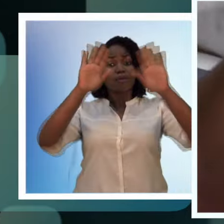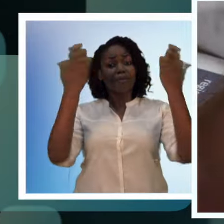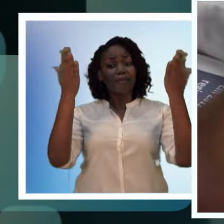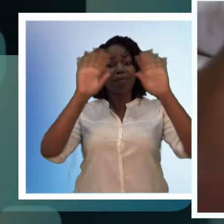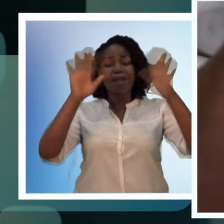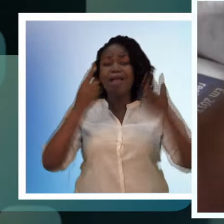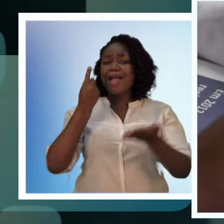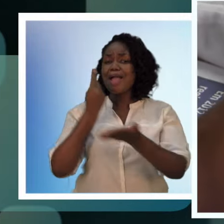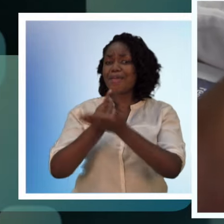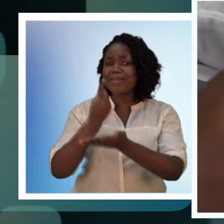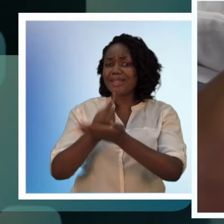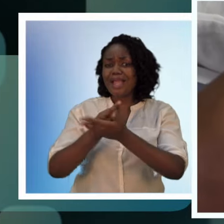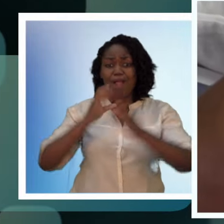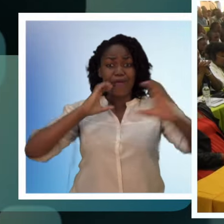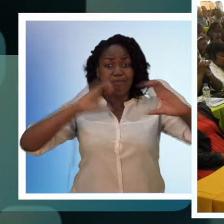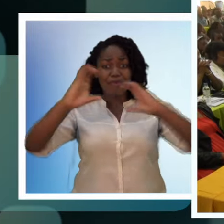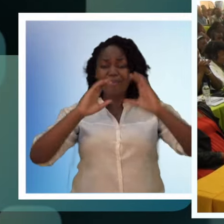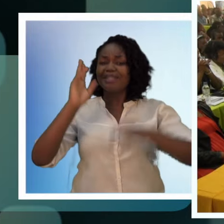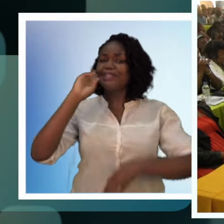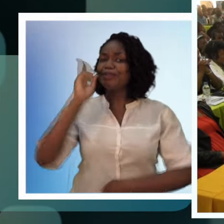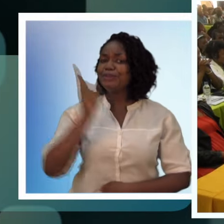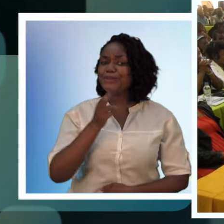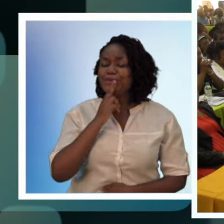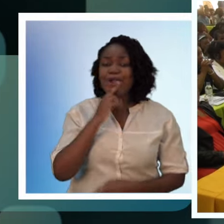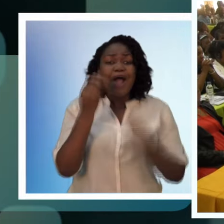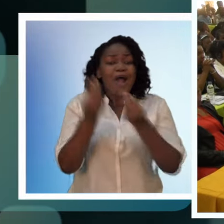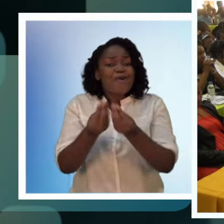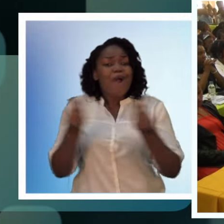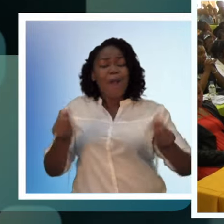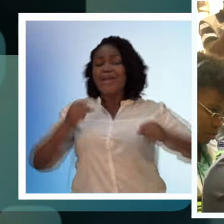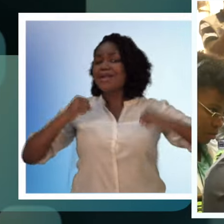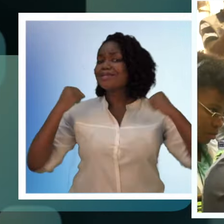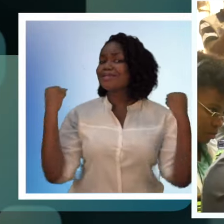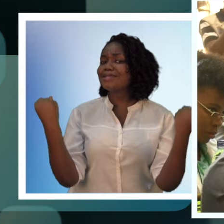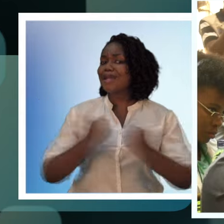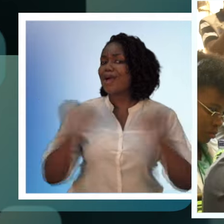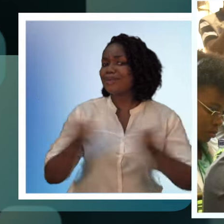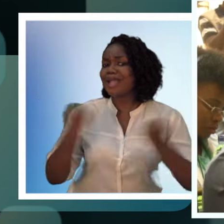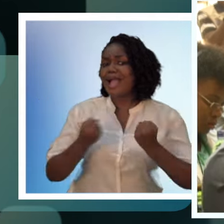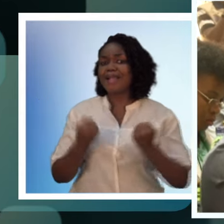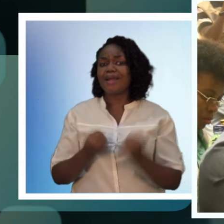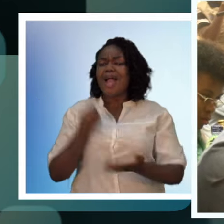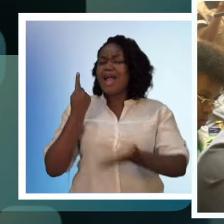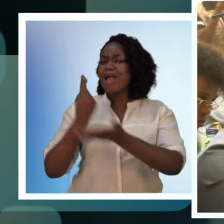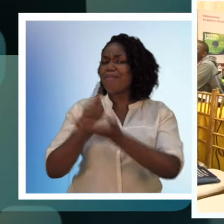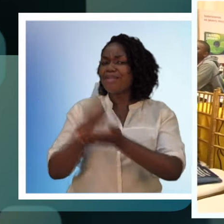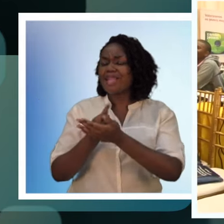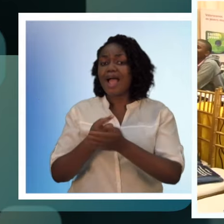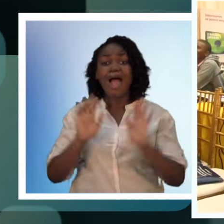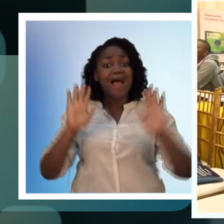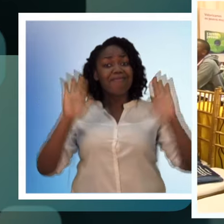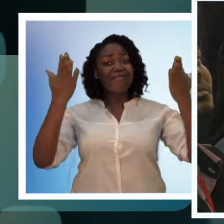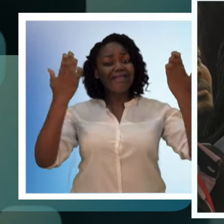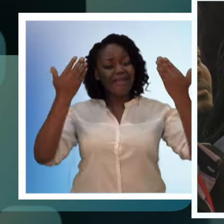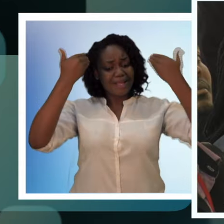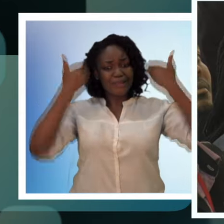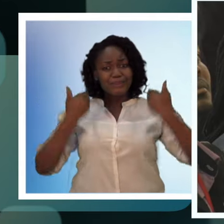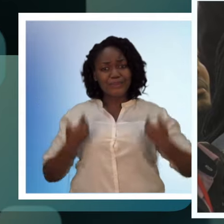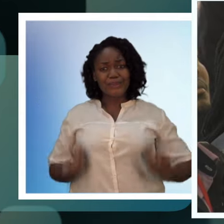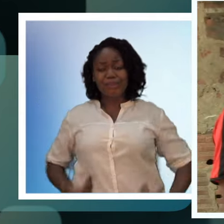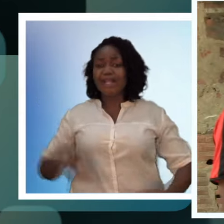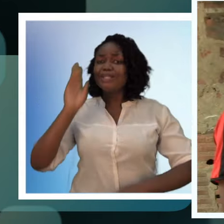As mãos são um mecanismo essencial para a comunicação dos surdos, tal como a saúde é essencial para que haja vida humana.